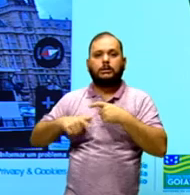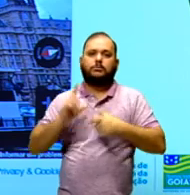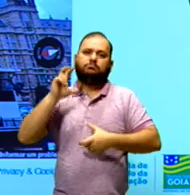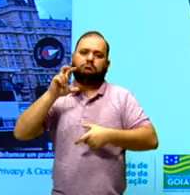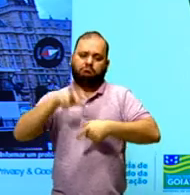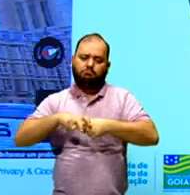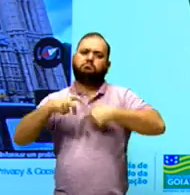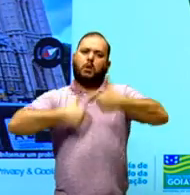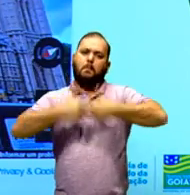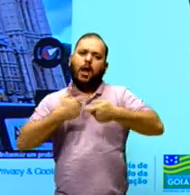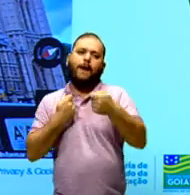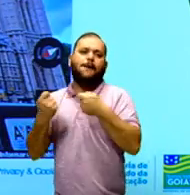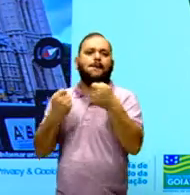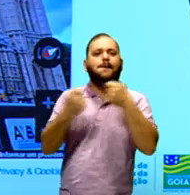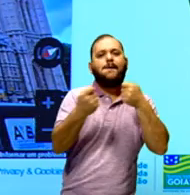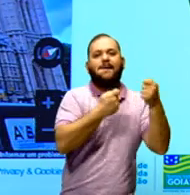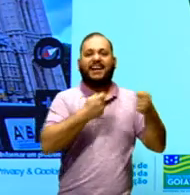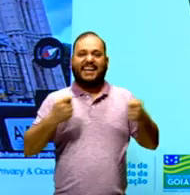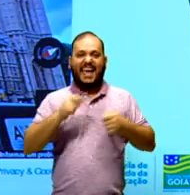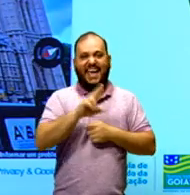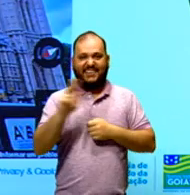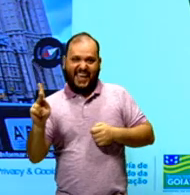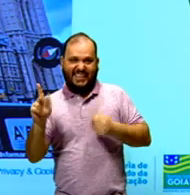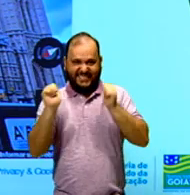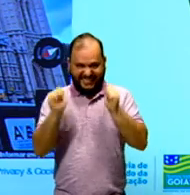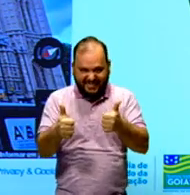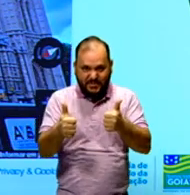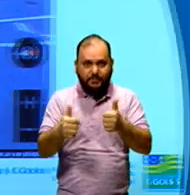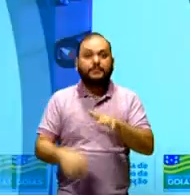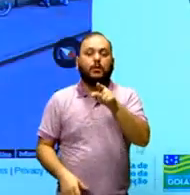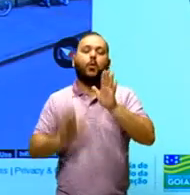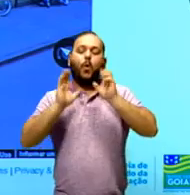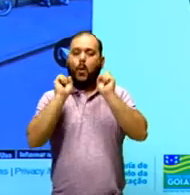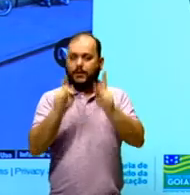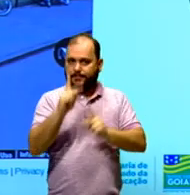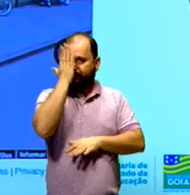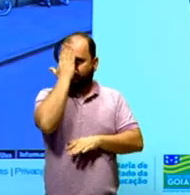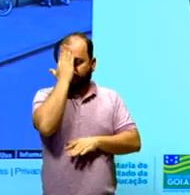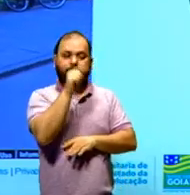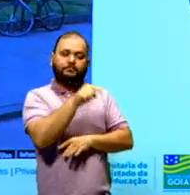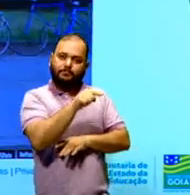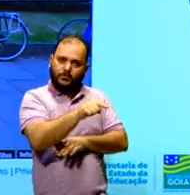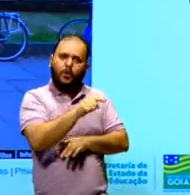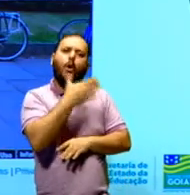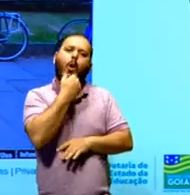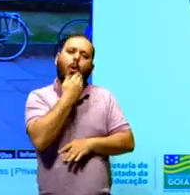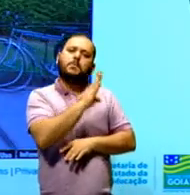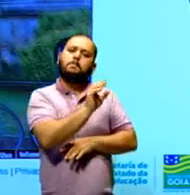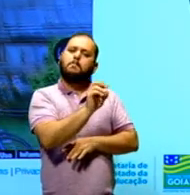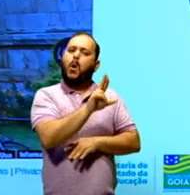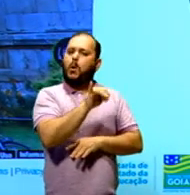o Reino Unido. Ok, então sabemos quem é o Boris, aqui a gente tem a cidade de York,